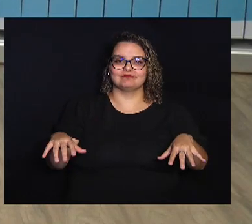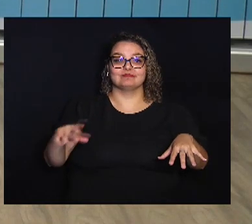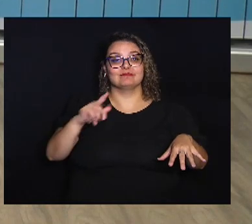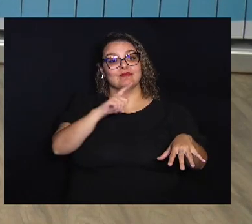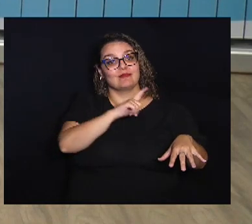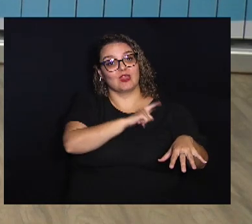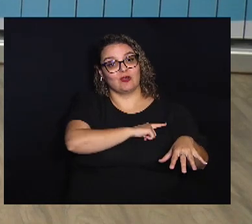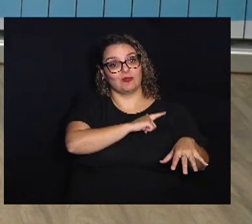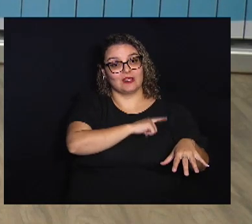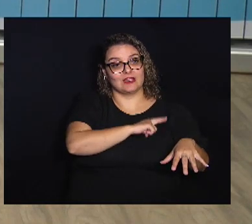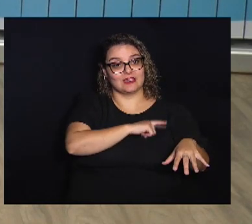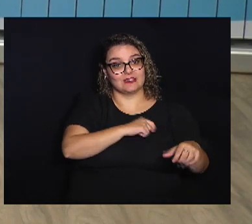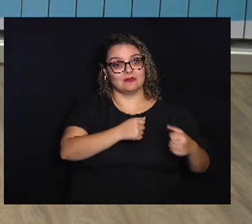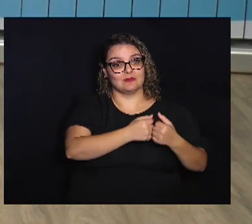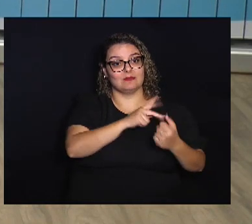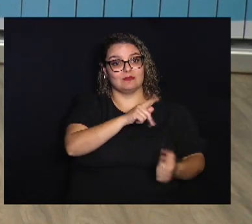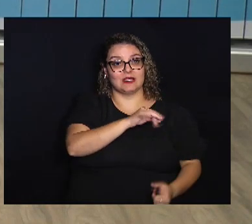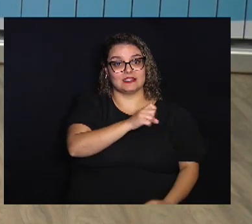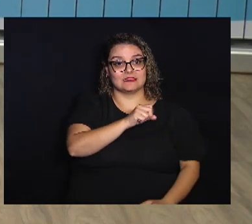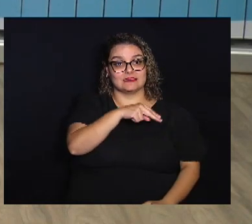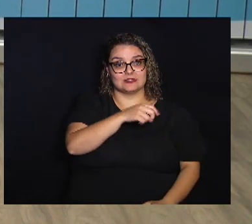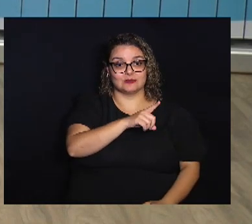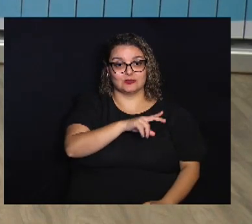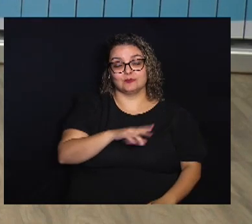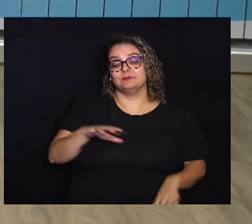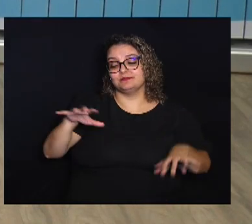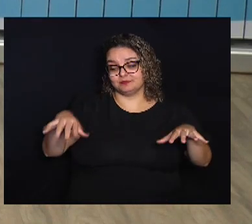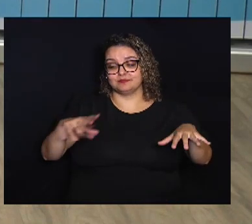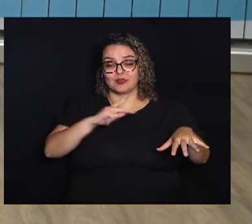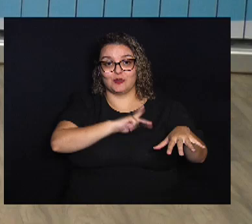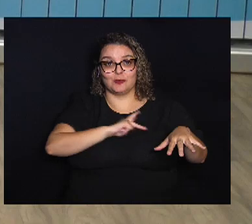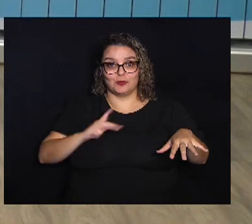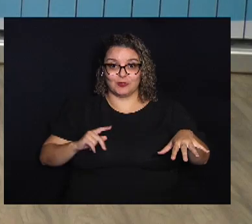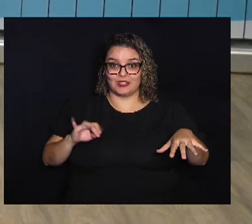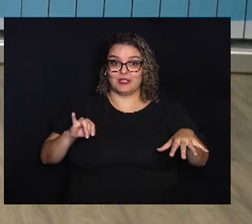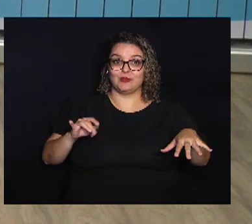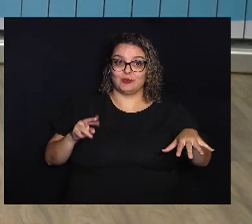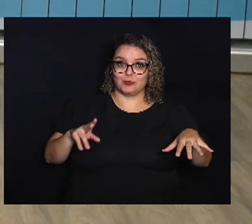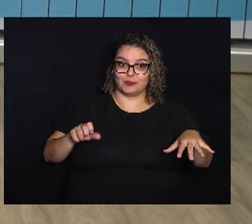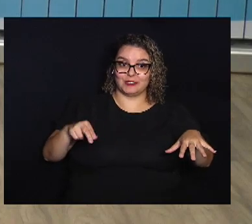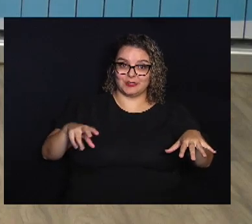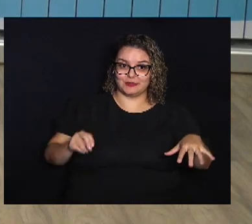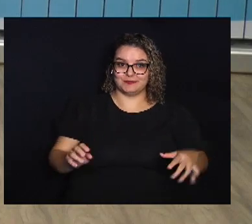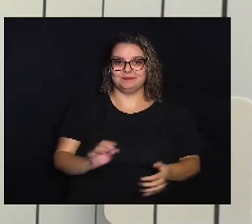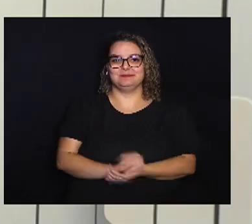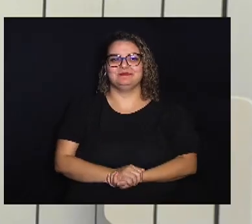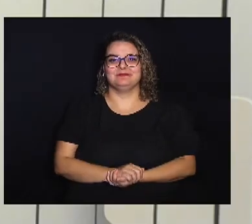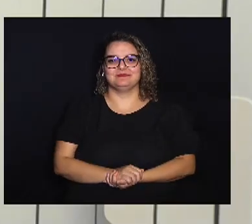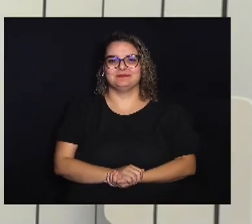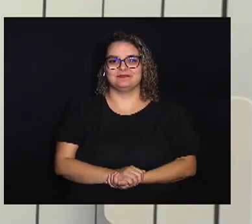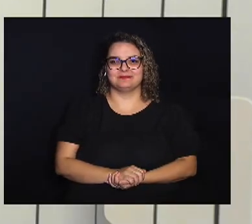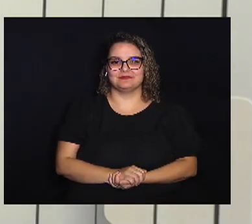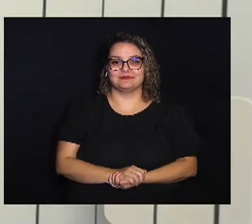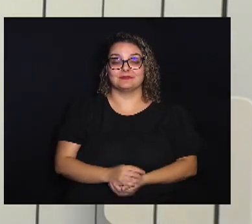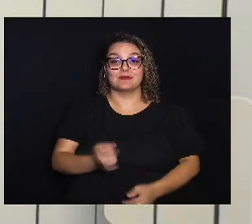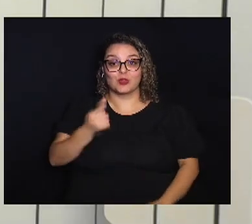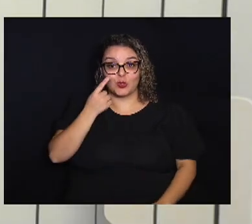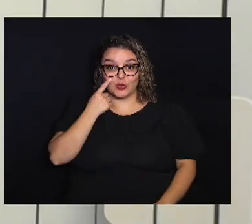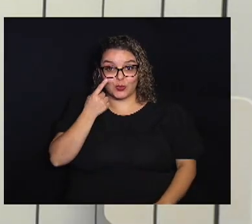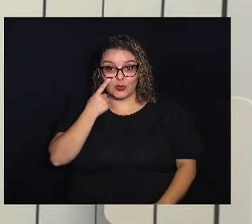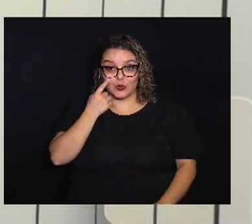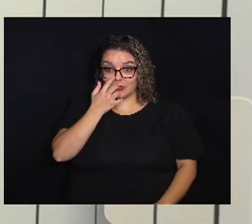o confronto Entre Guarani Paissando Aqui em Campinas Como o confronto Do Ituano Diante da Ponte Preta E olha só